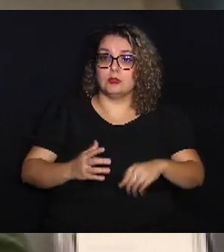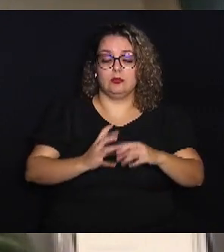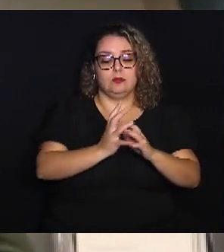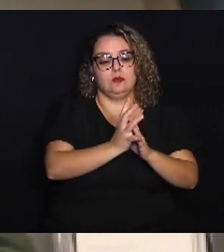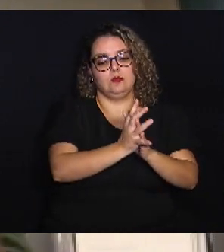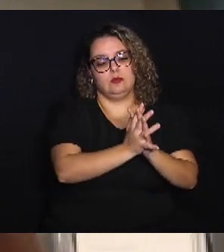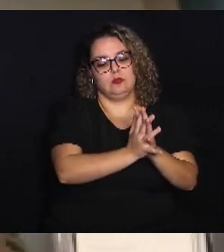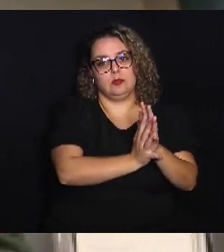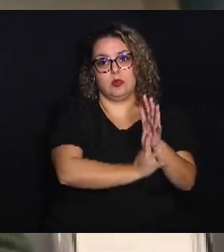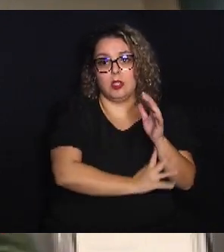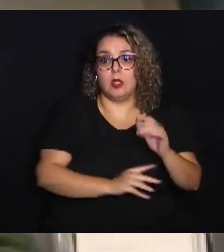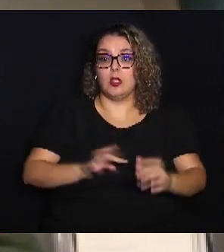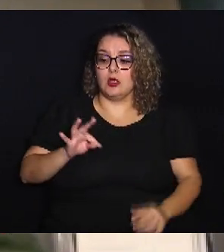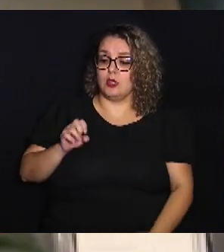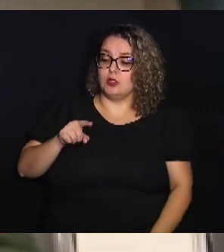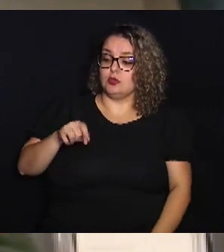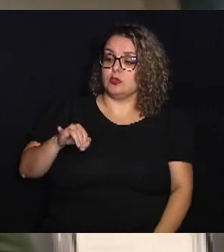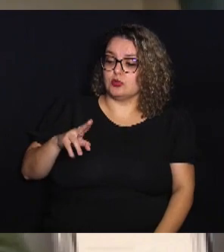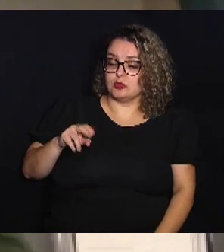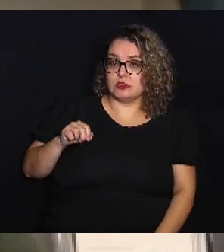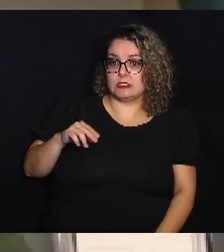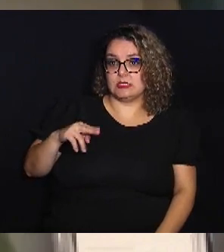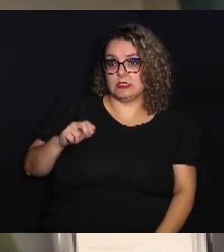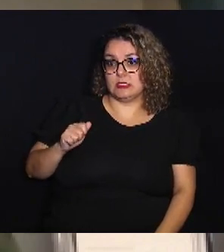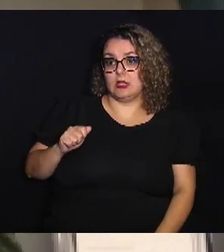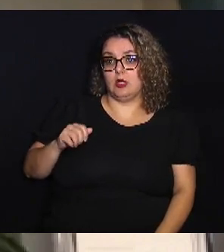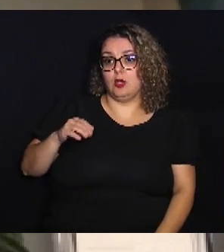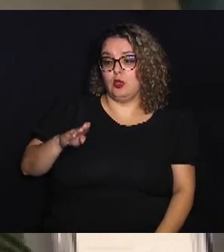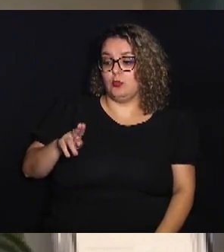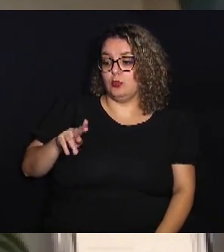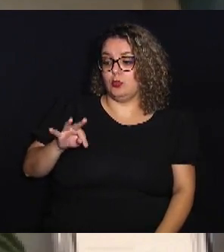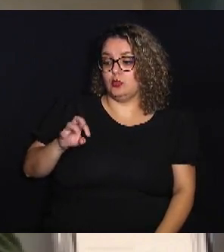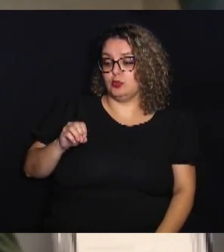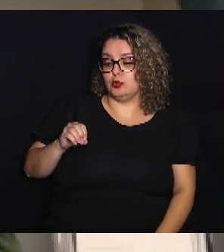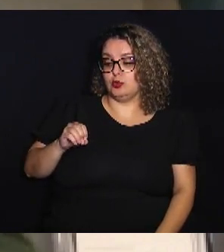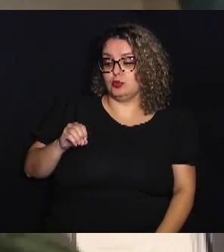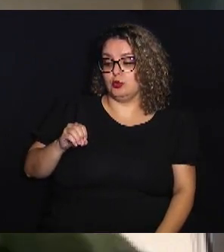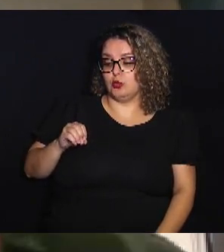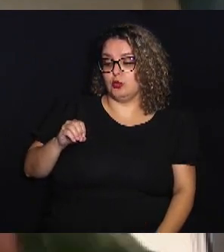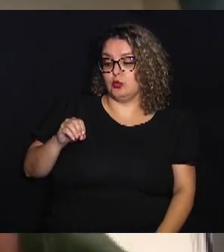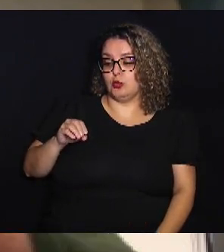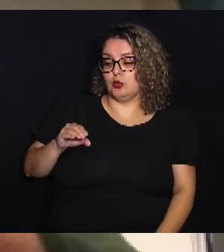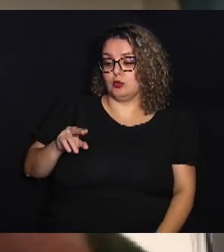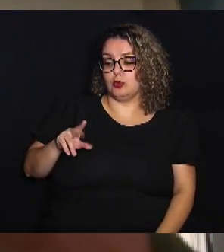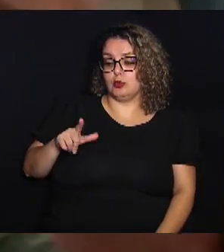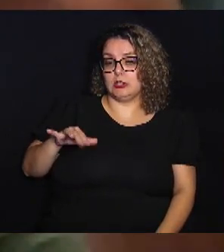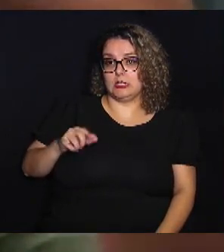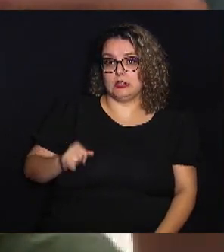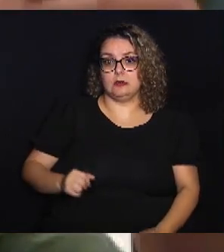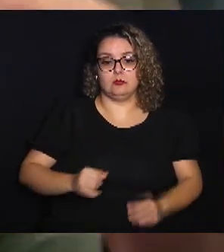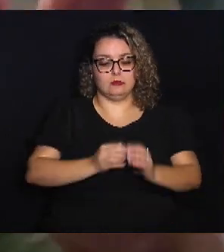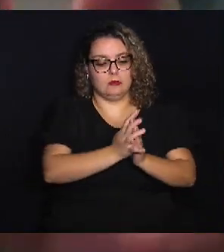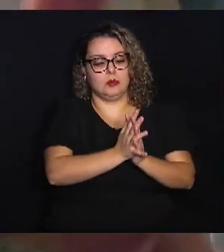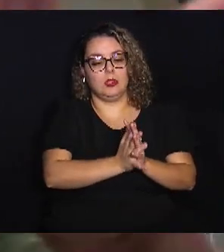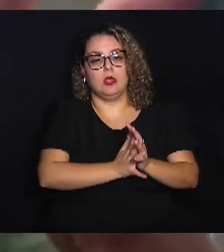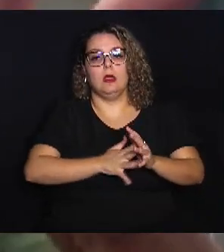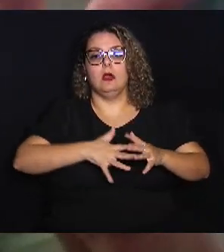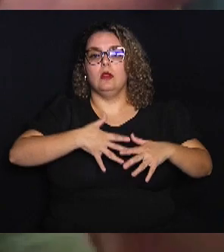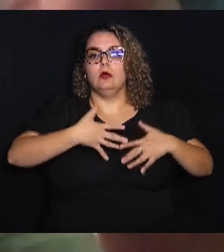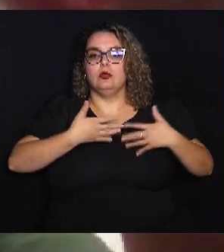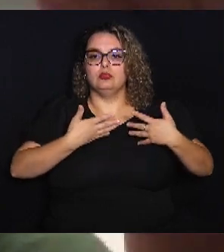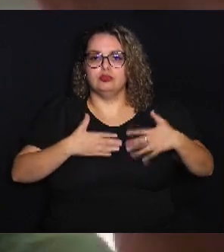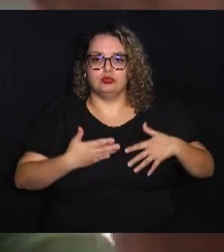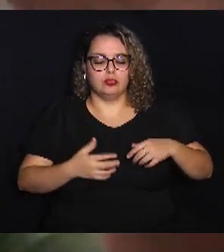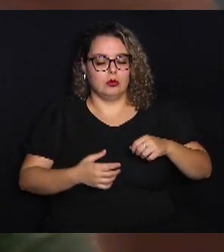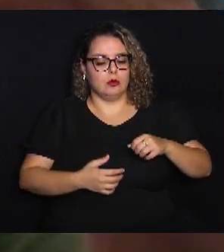nós aplicamos, por exemplo, toxina botulínica e depois colocamos uma órtese de modo a relaxar a